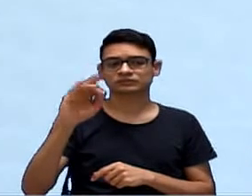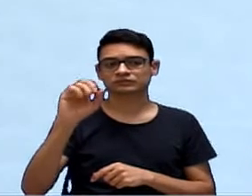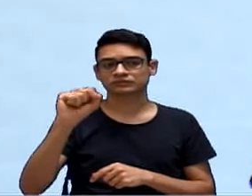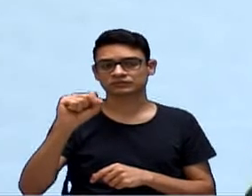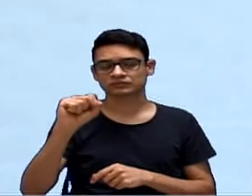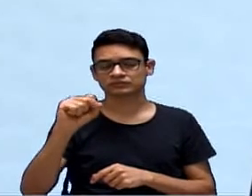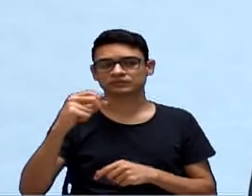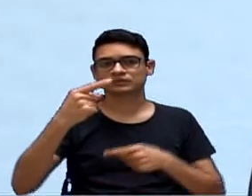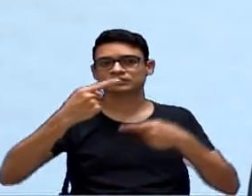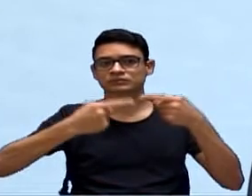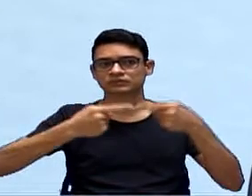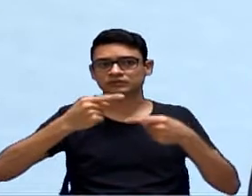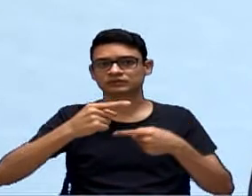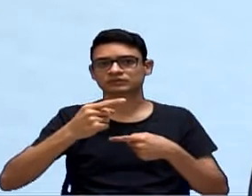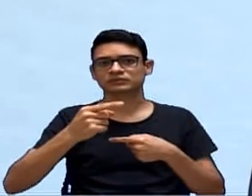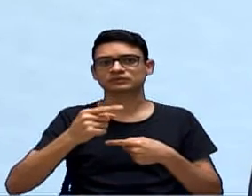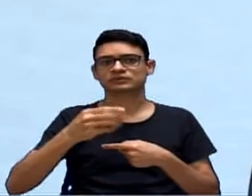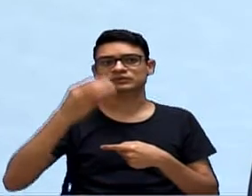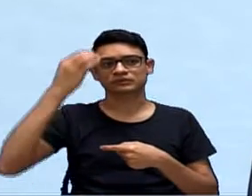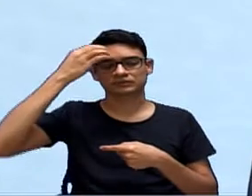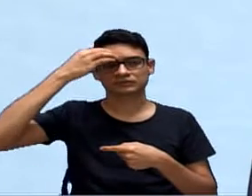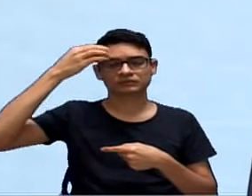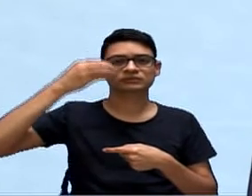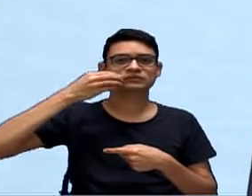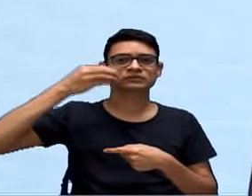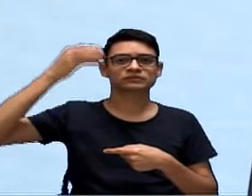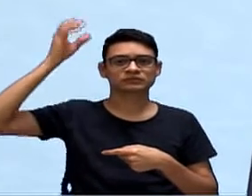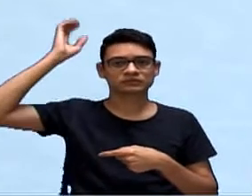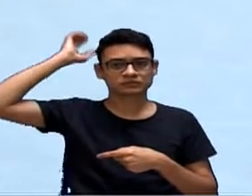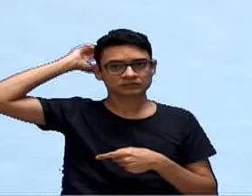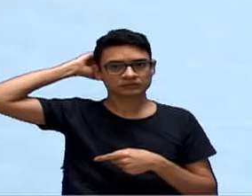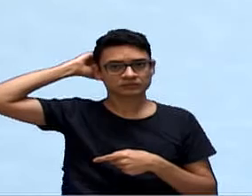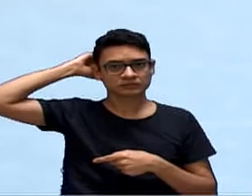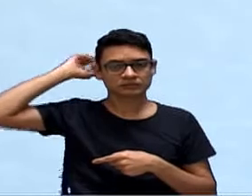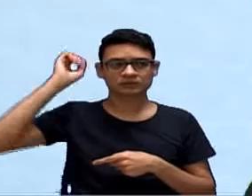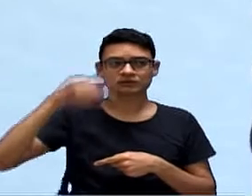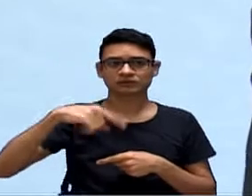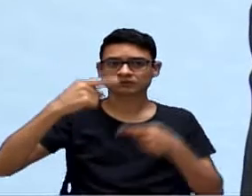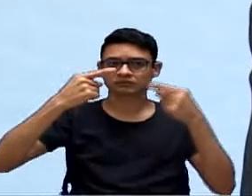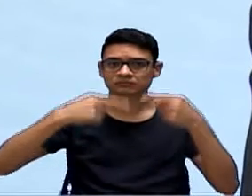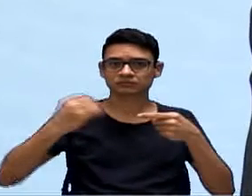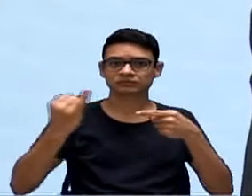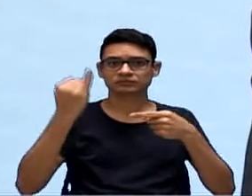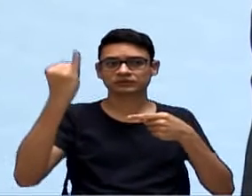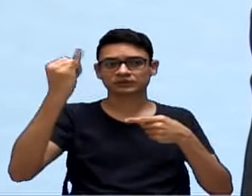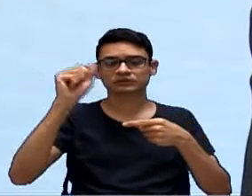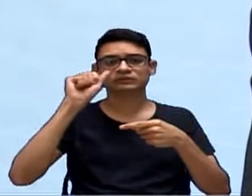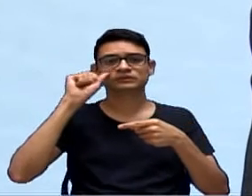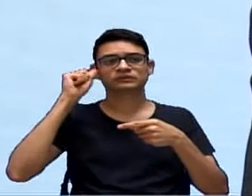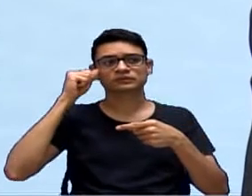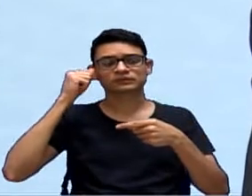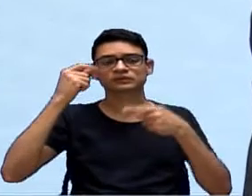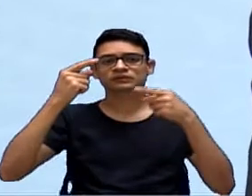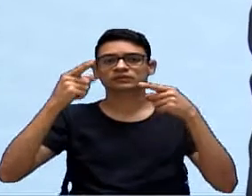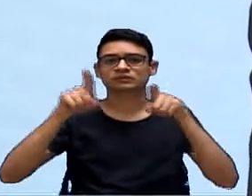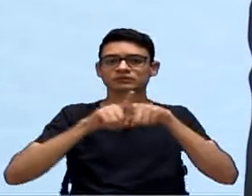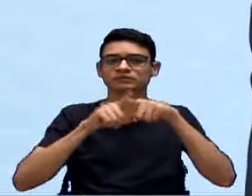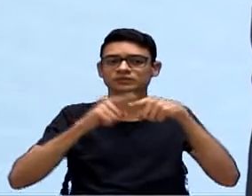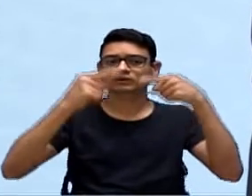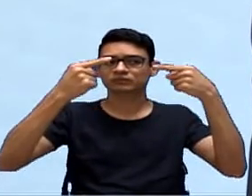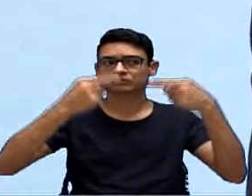vereador Dilan, esse debate que a gente está traçando, é importante, vereador Salatiel, que também está acompanhando a discussão,